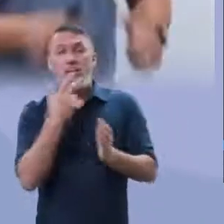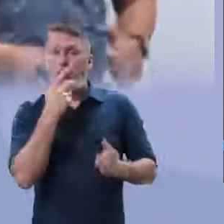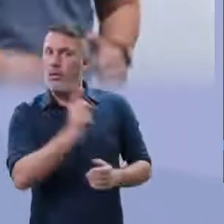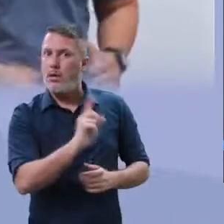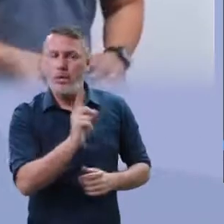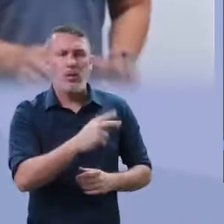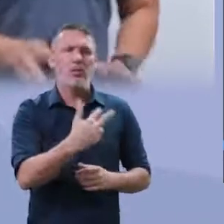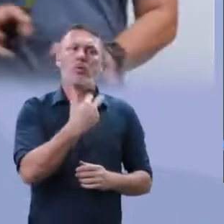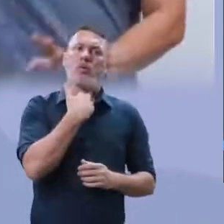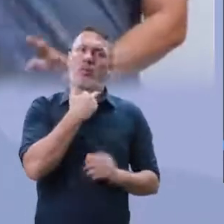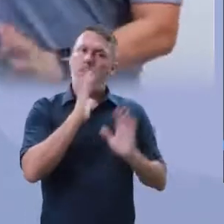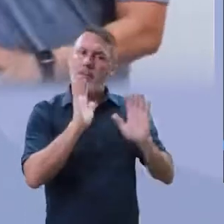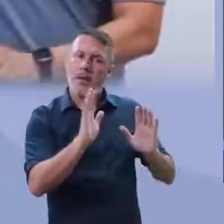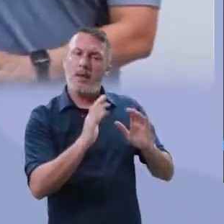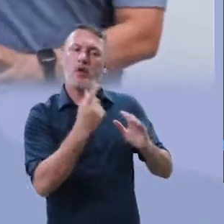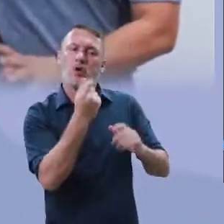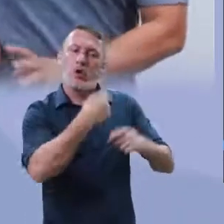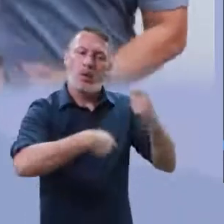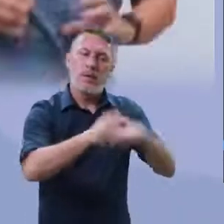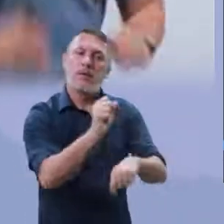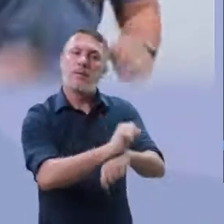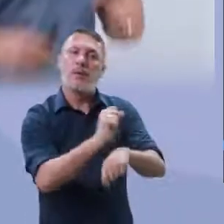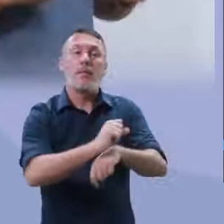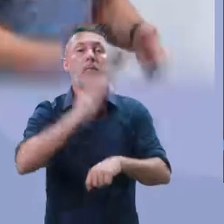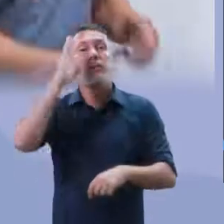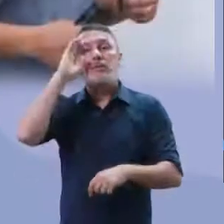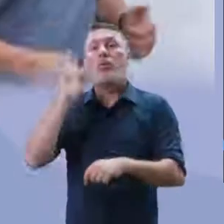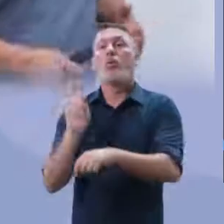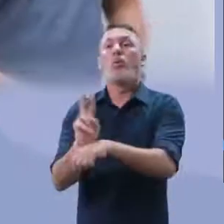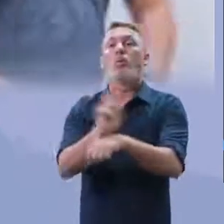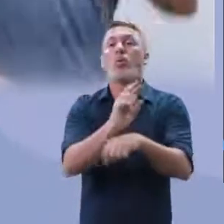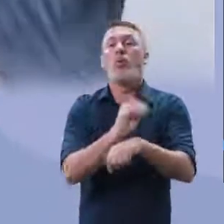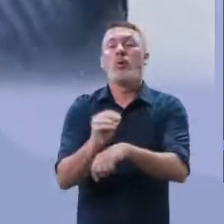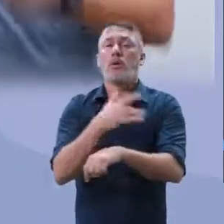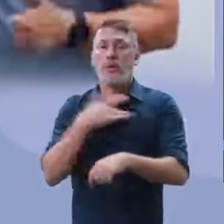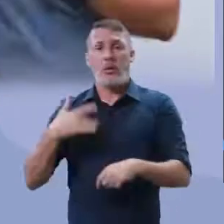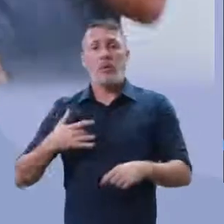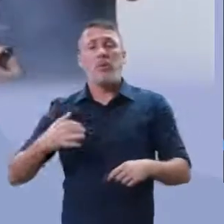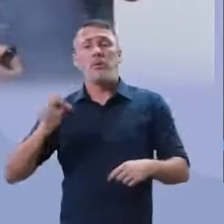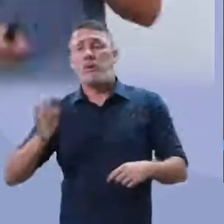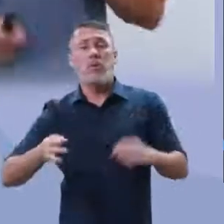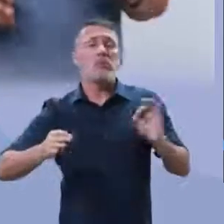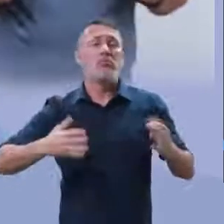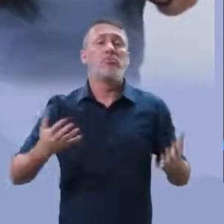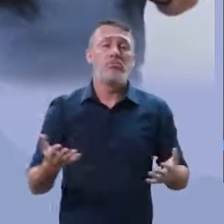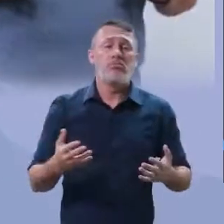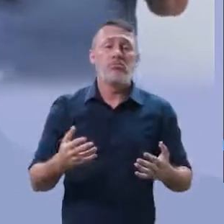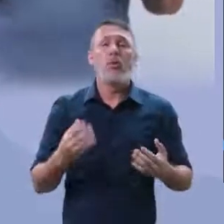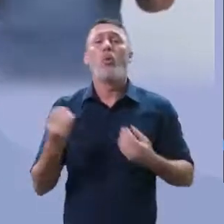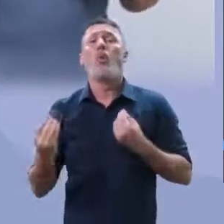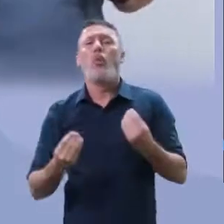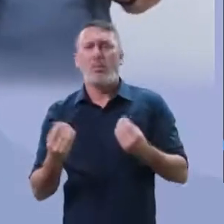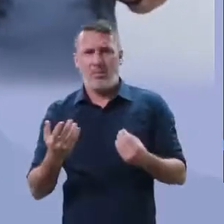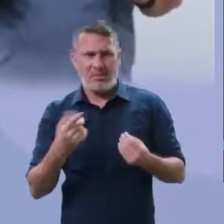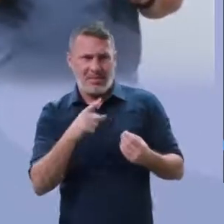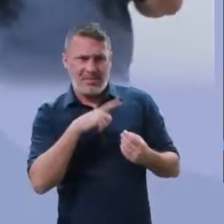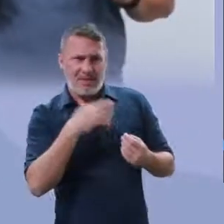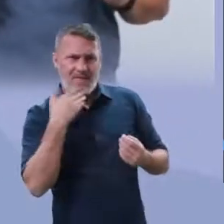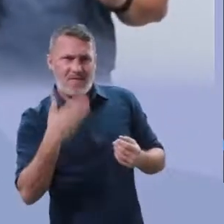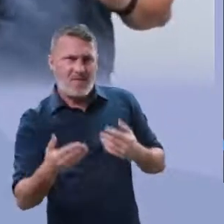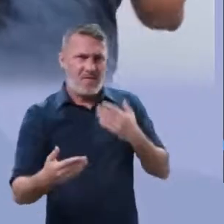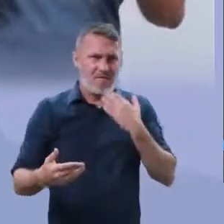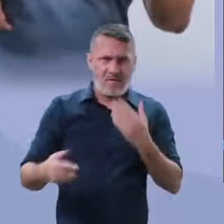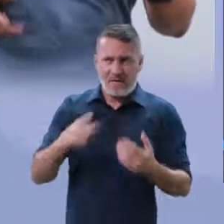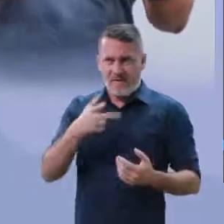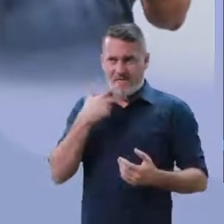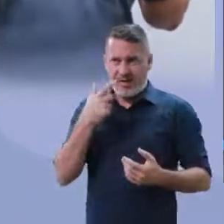outro grupo falava, não, deixa a economia para lá, por enquanto, vamos cuidar da saúde do povo. Também está certo. Calma aí, professor, está em cima do muro, você